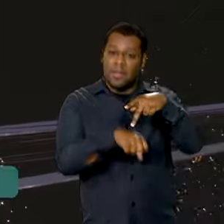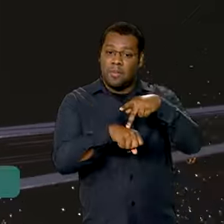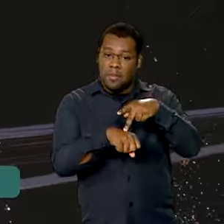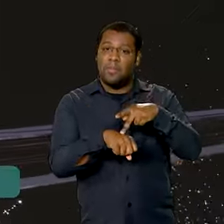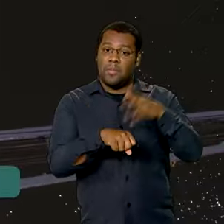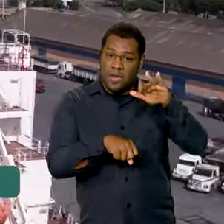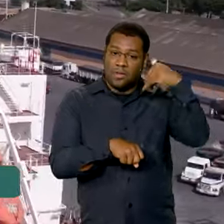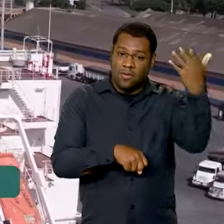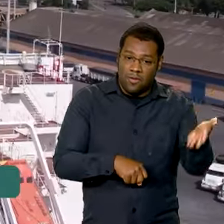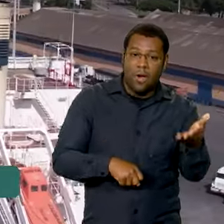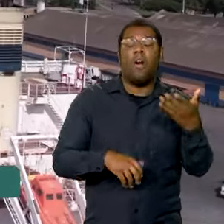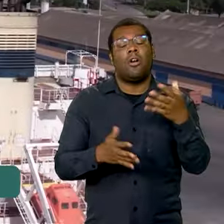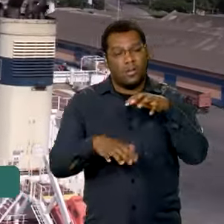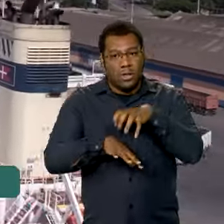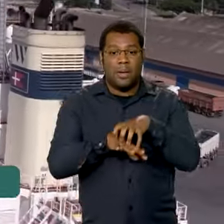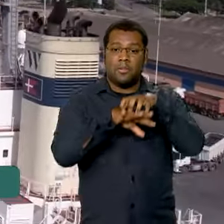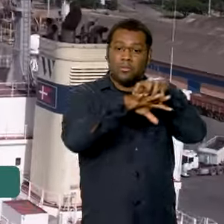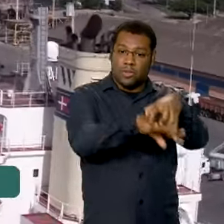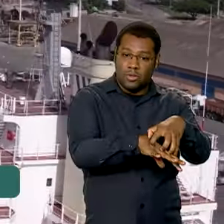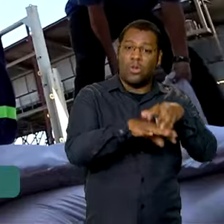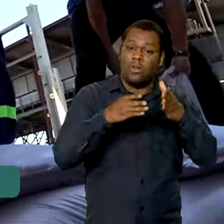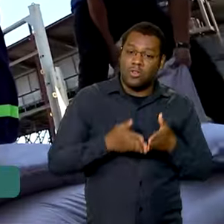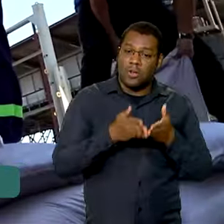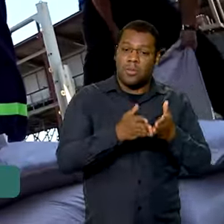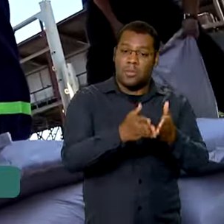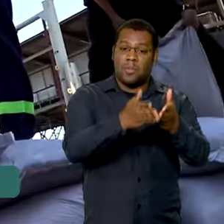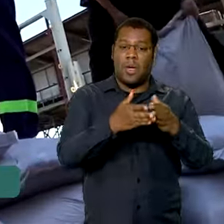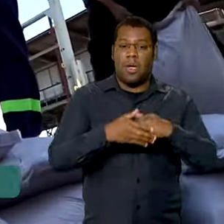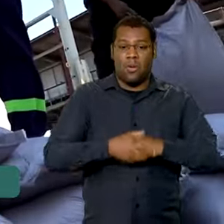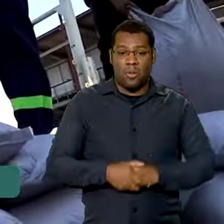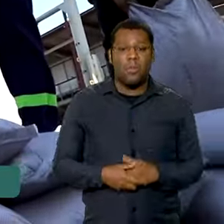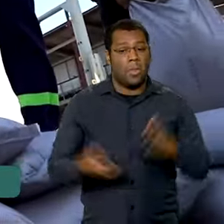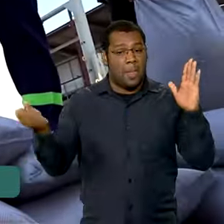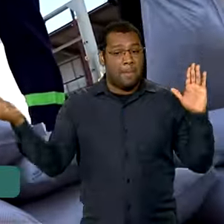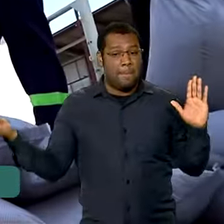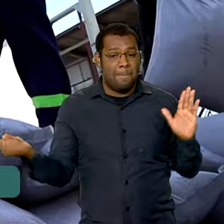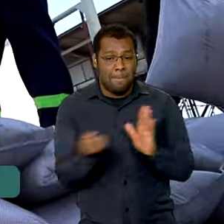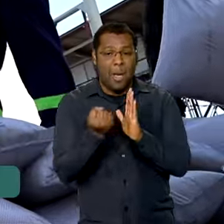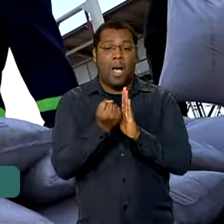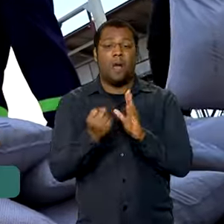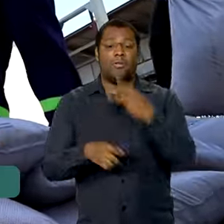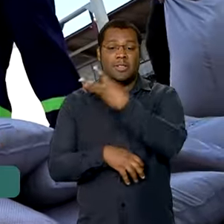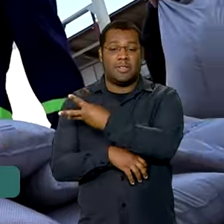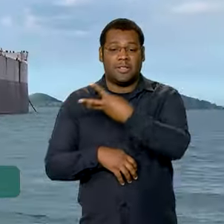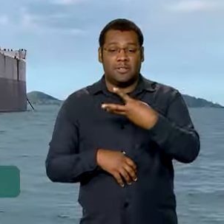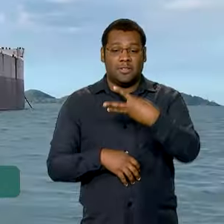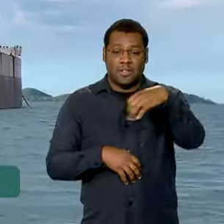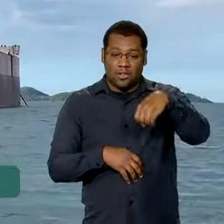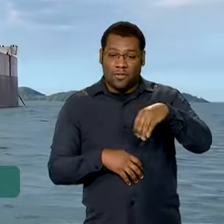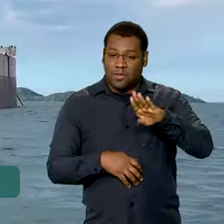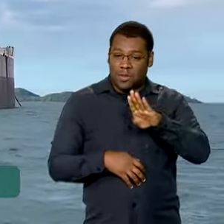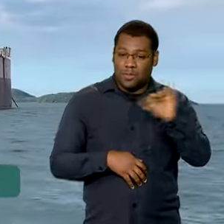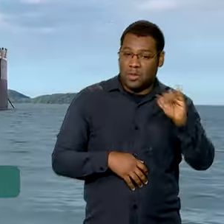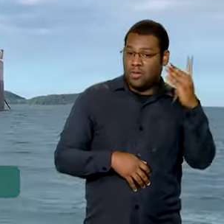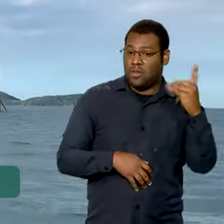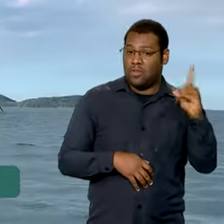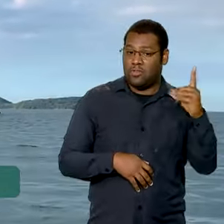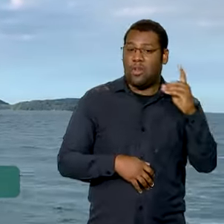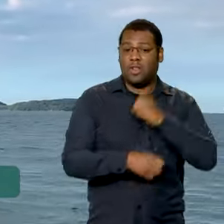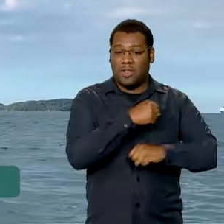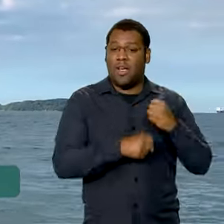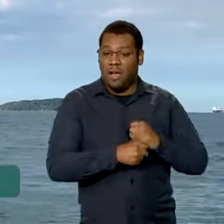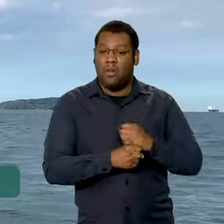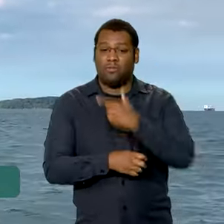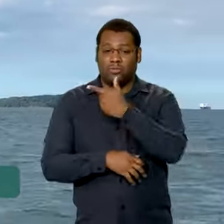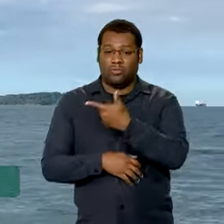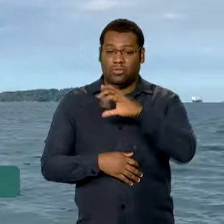2023 alcançaram um patamar histórico de US 339 bilhões. Para que números como este